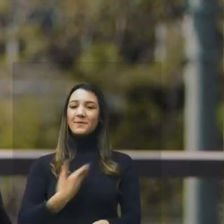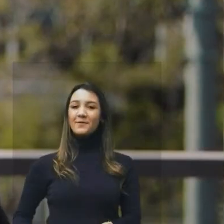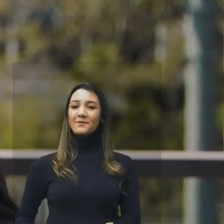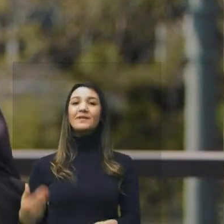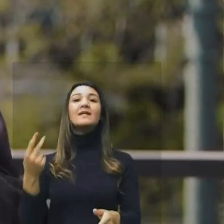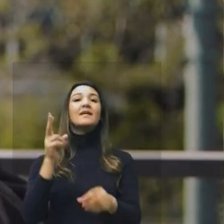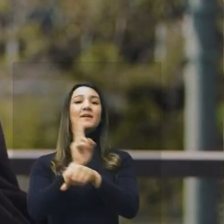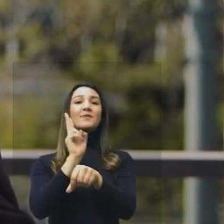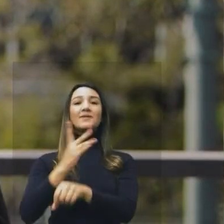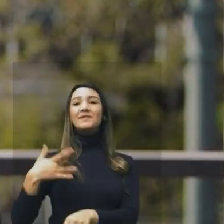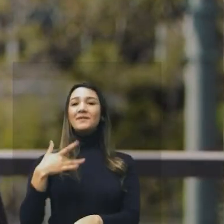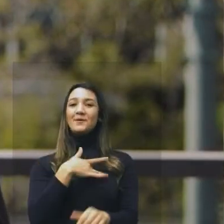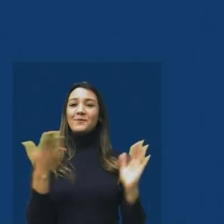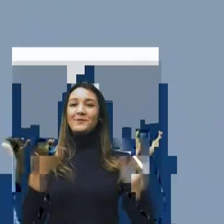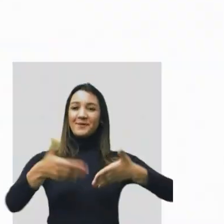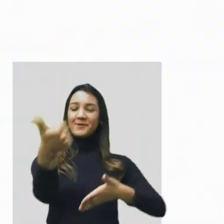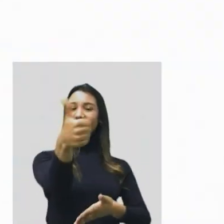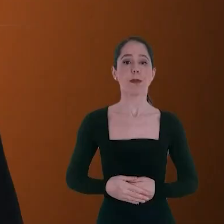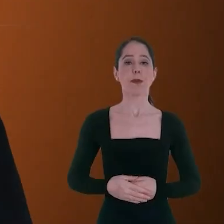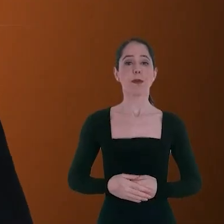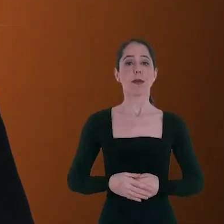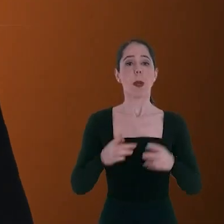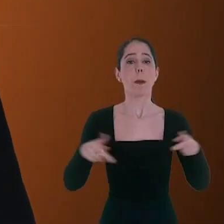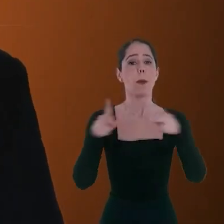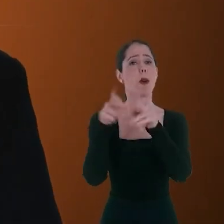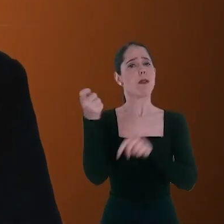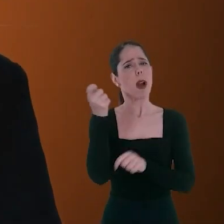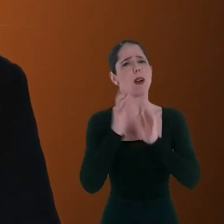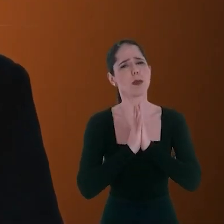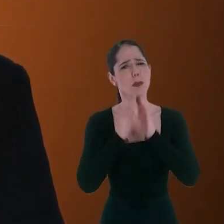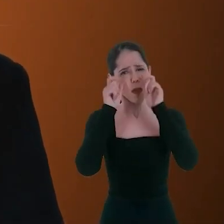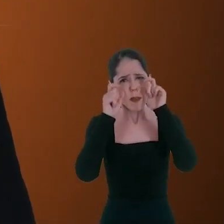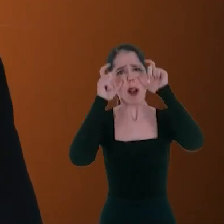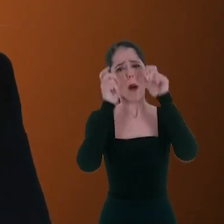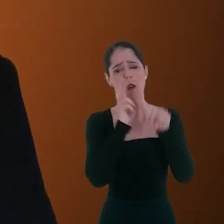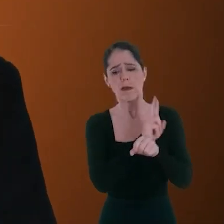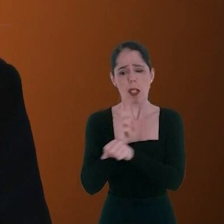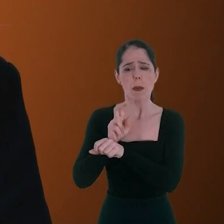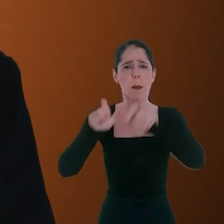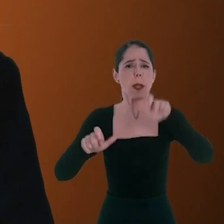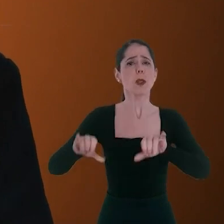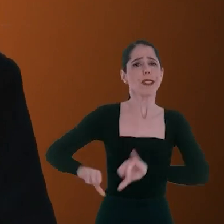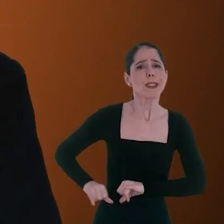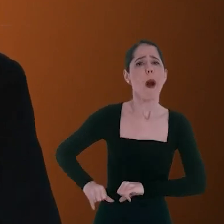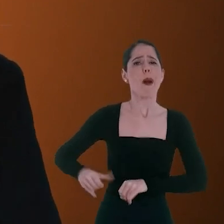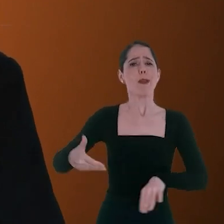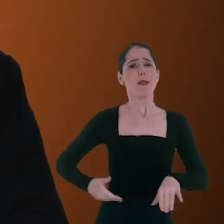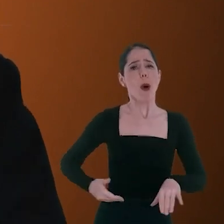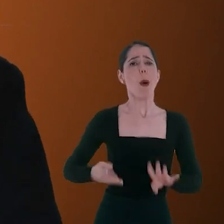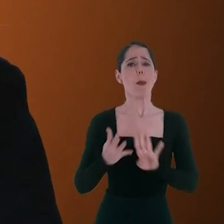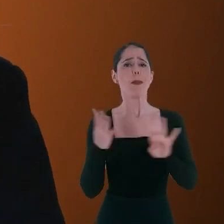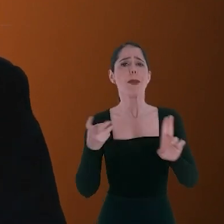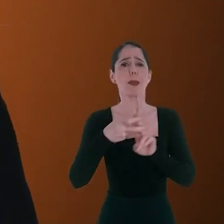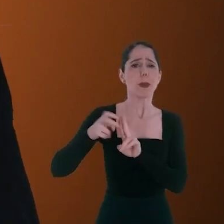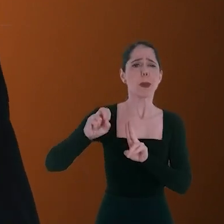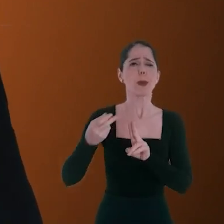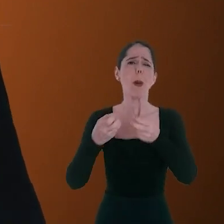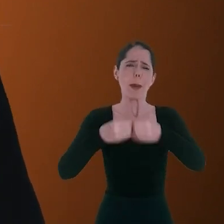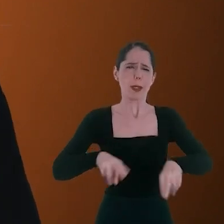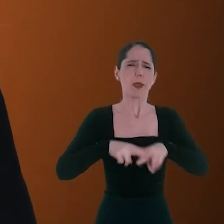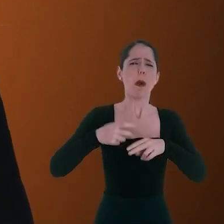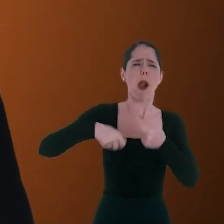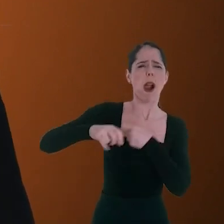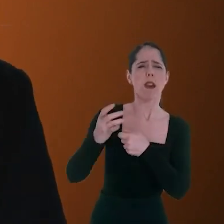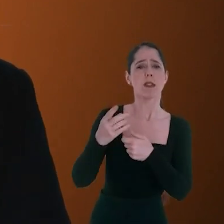governador, vamos cuidar da nossa saúde É 11 Gaúchos, por favor acordem Em nome dos que estão sofrendo de fome na fila do SUS ou